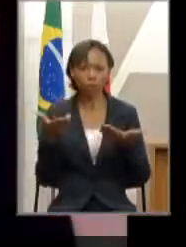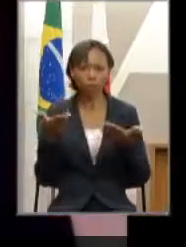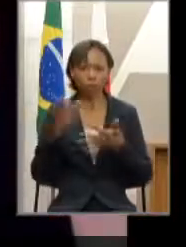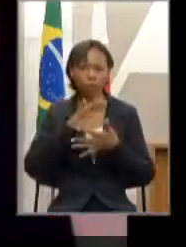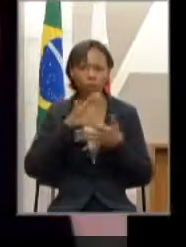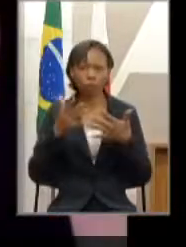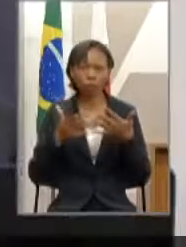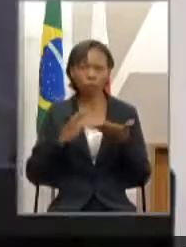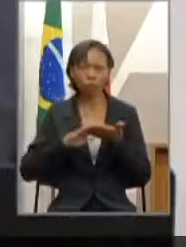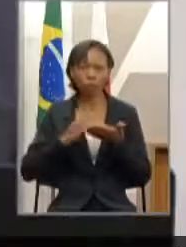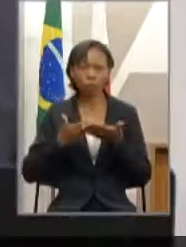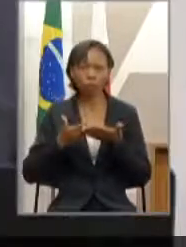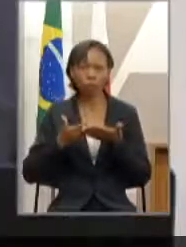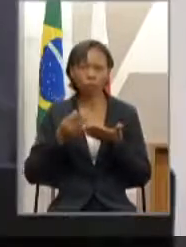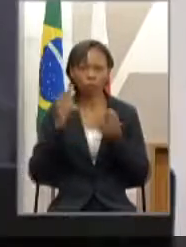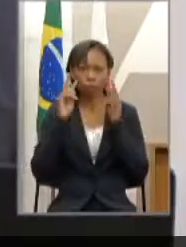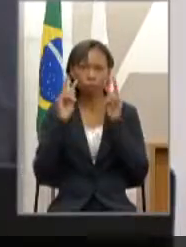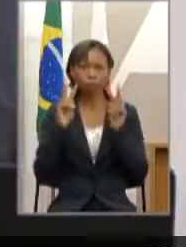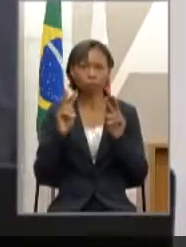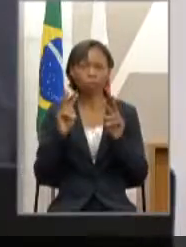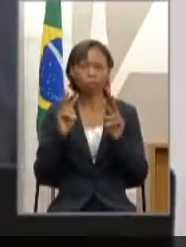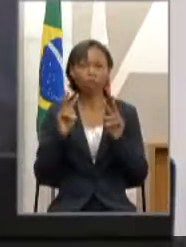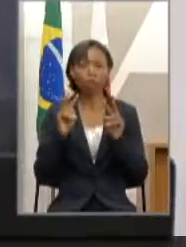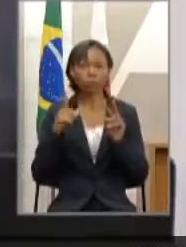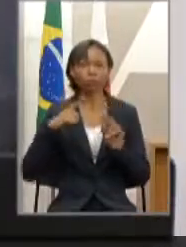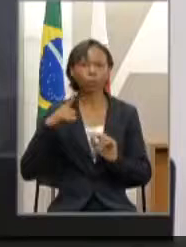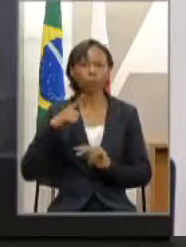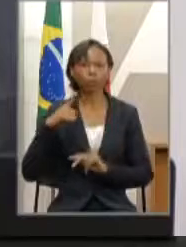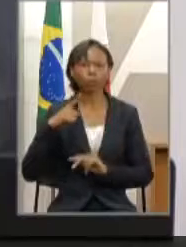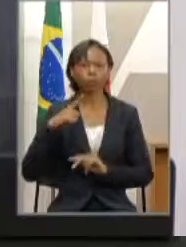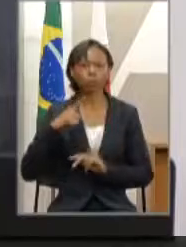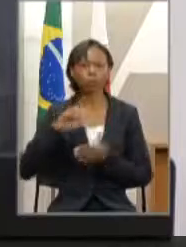Bora. Porque a intérprete está no nosso vídeo.